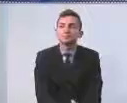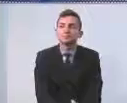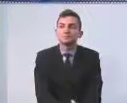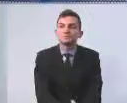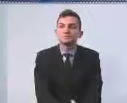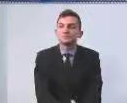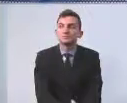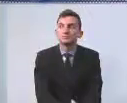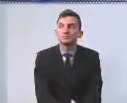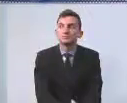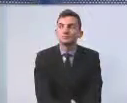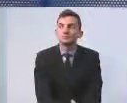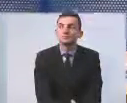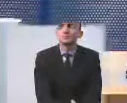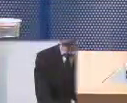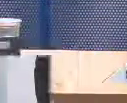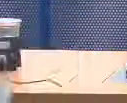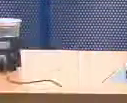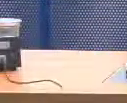secretaria, também um sacerdote.